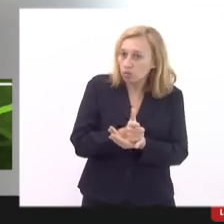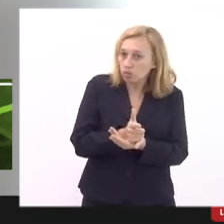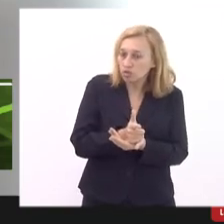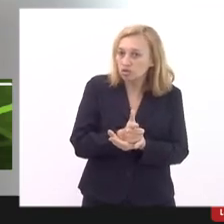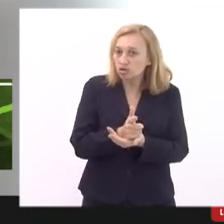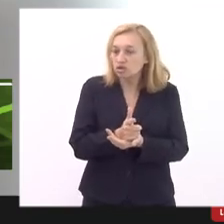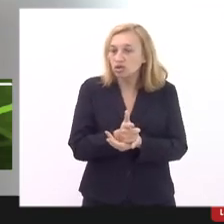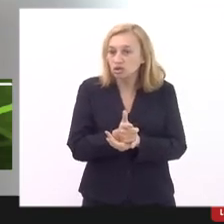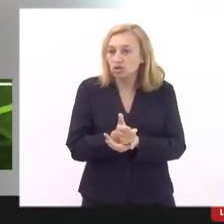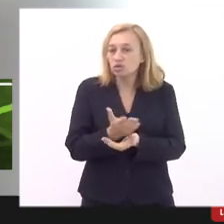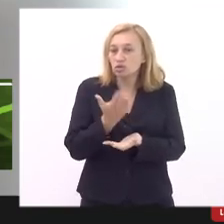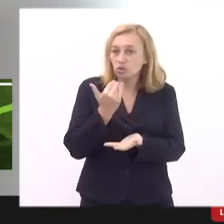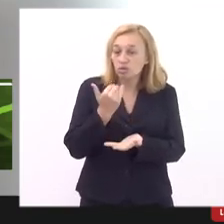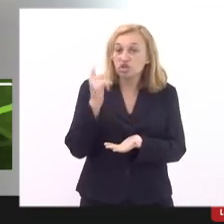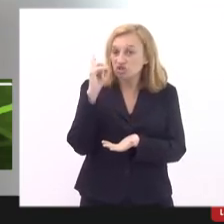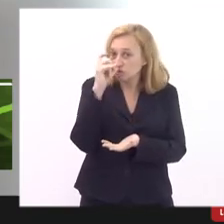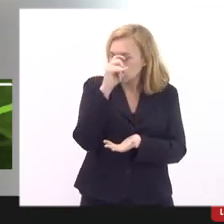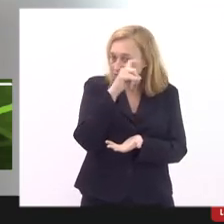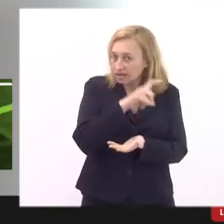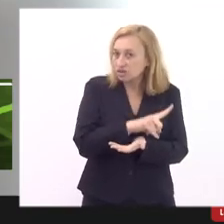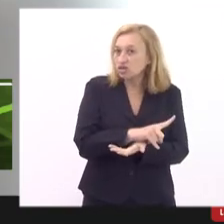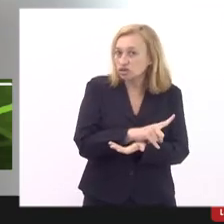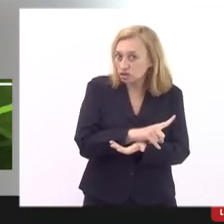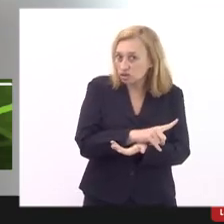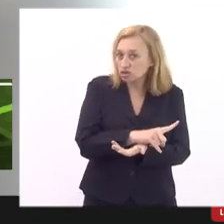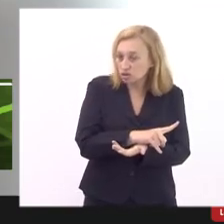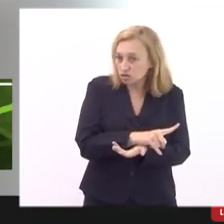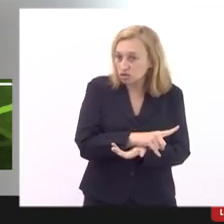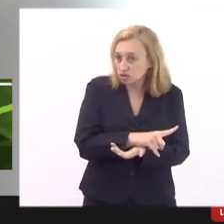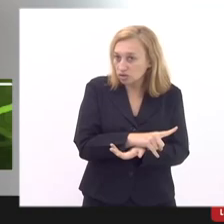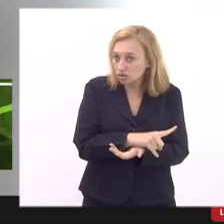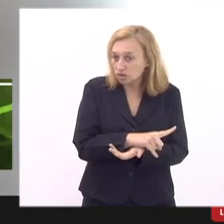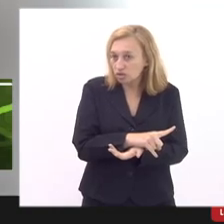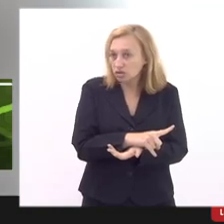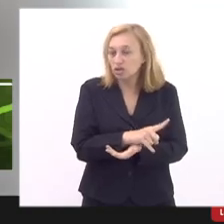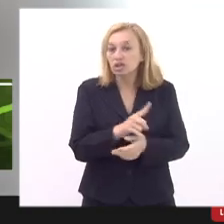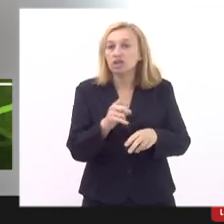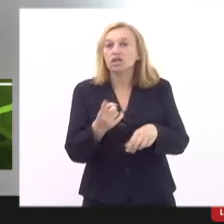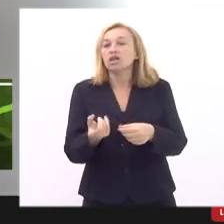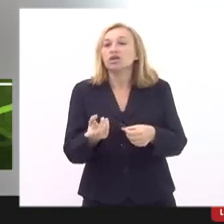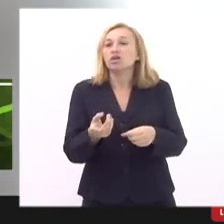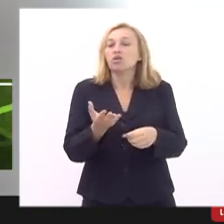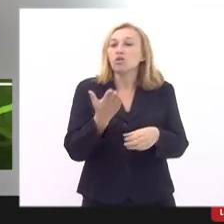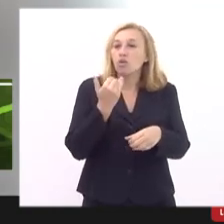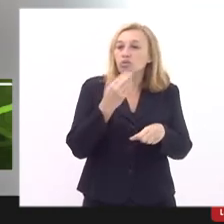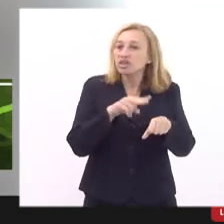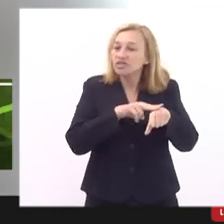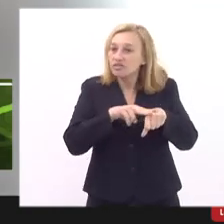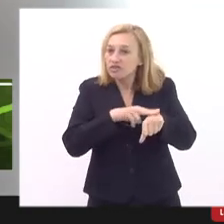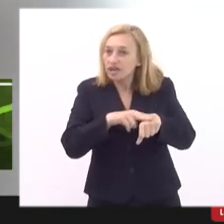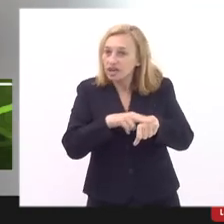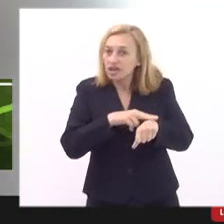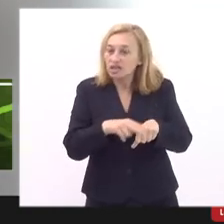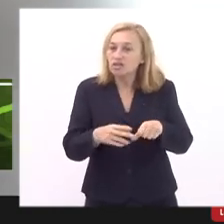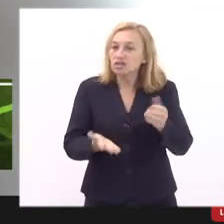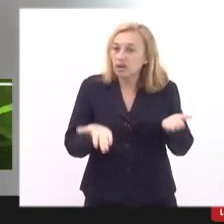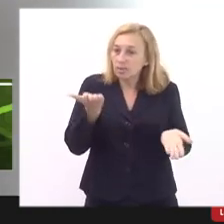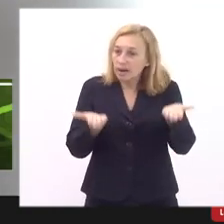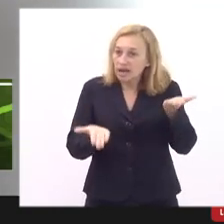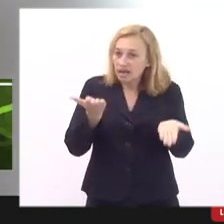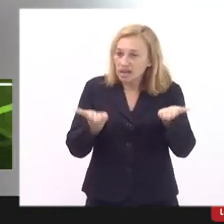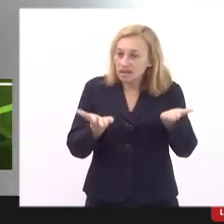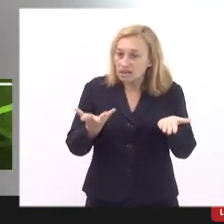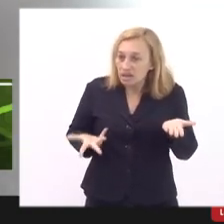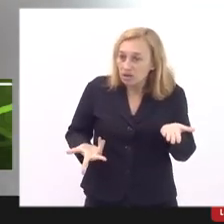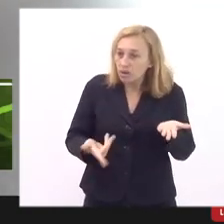gêneros a dificuldade de estar atrelado à tabela FGV de estar conseguindo adquirir esses gêneros para cumprir